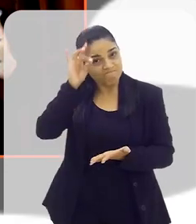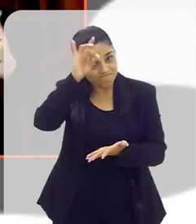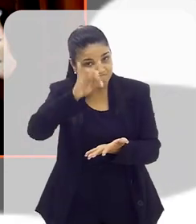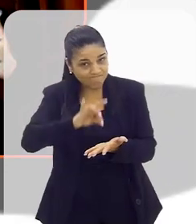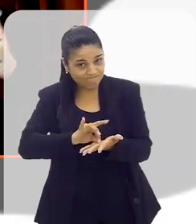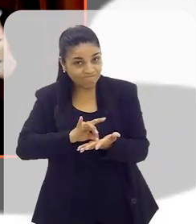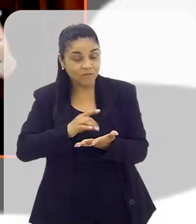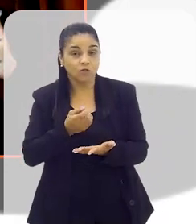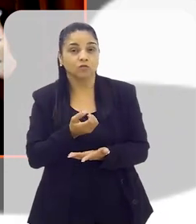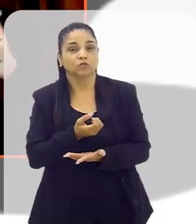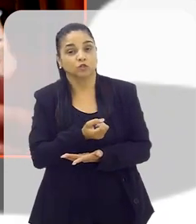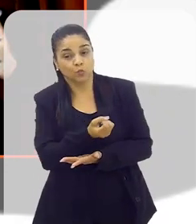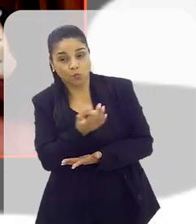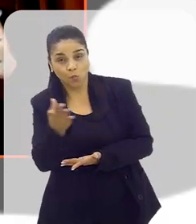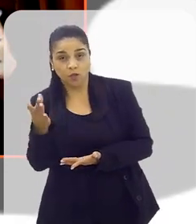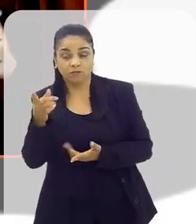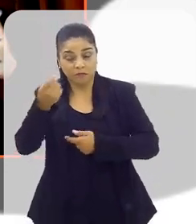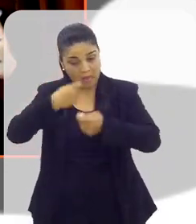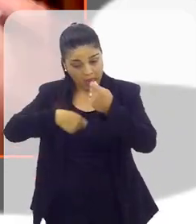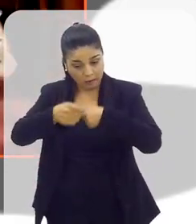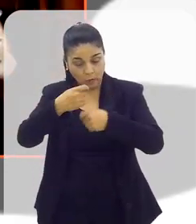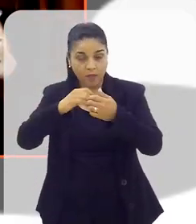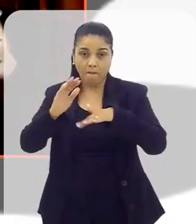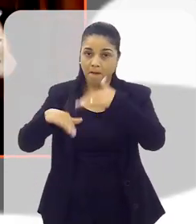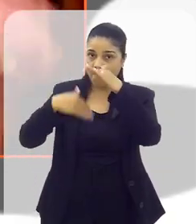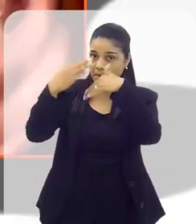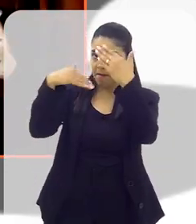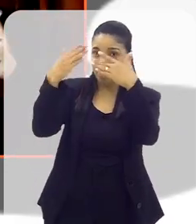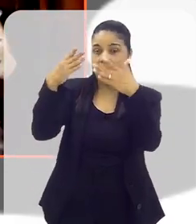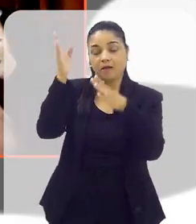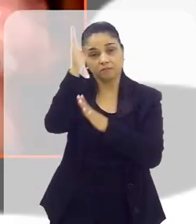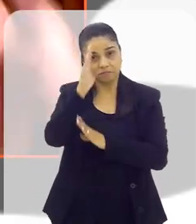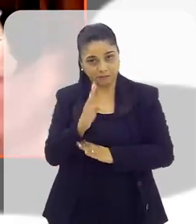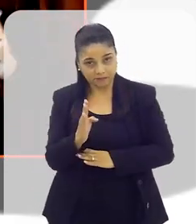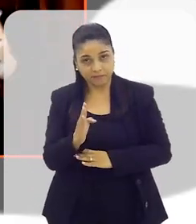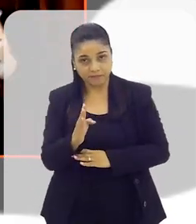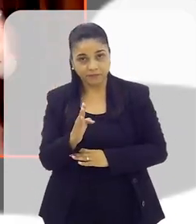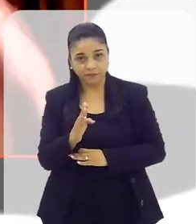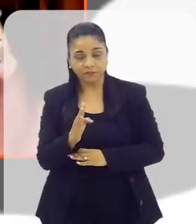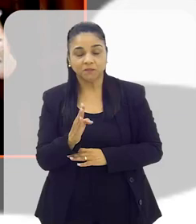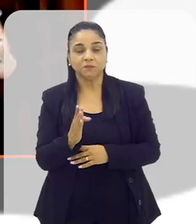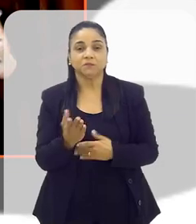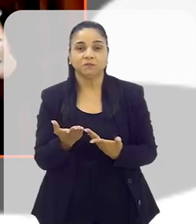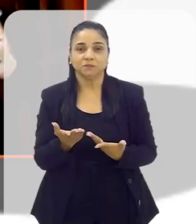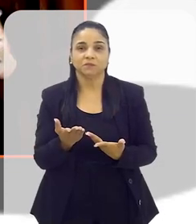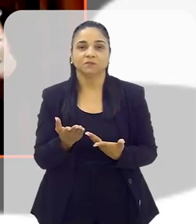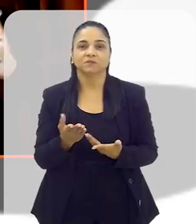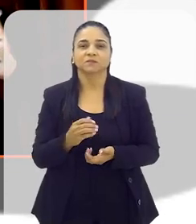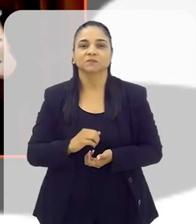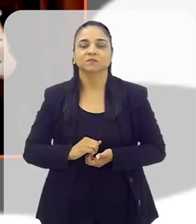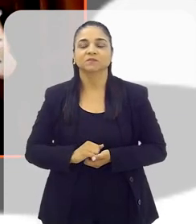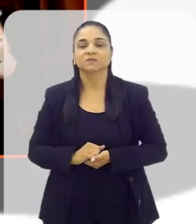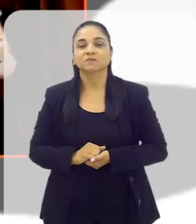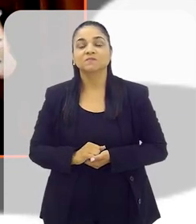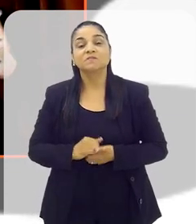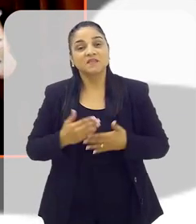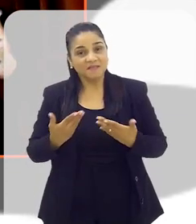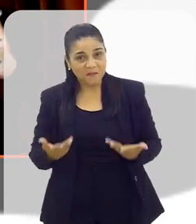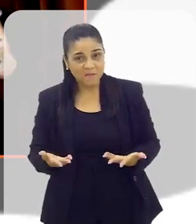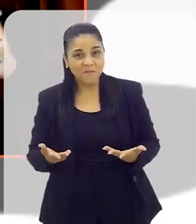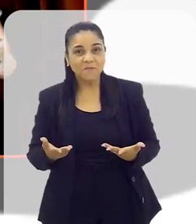realidade, do turista quantitativo, para que a economia possa ser gerada, para que ela possa funcionar. Fluir.